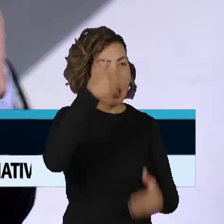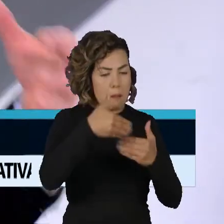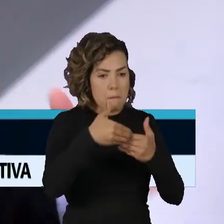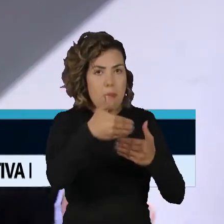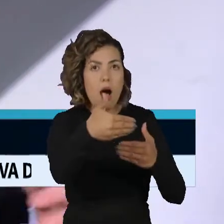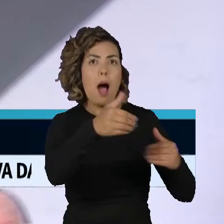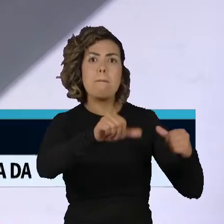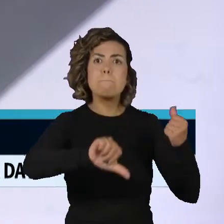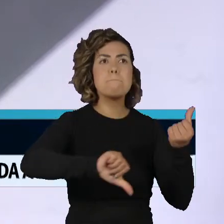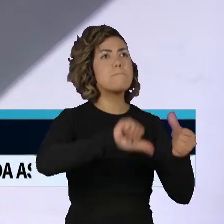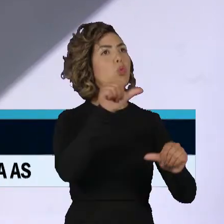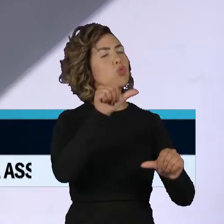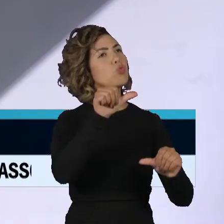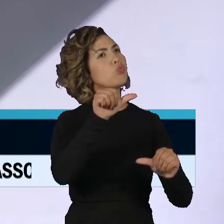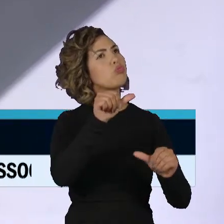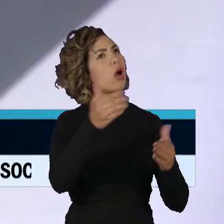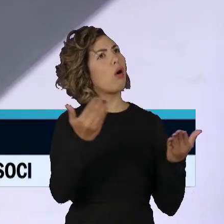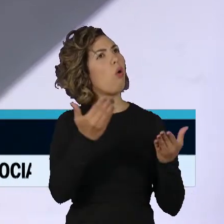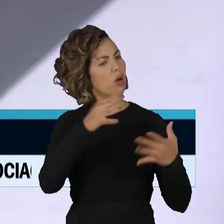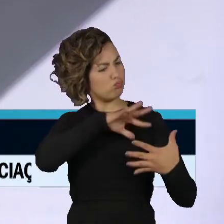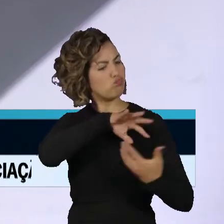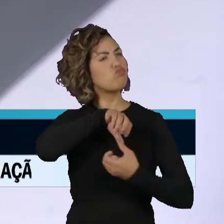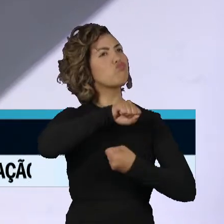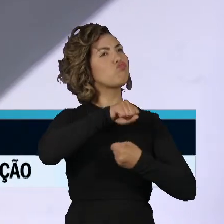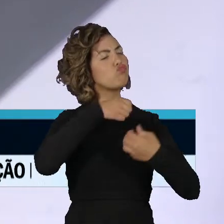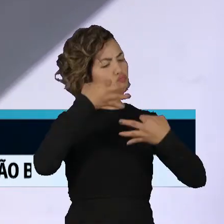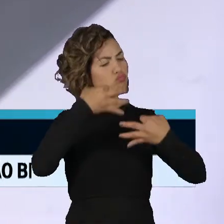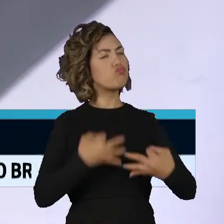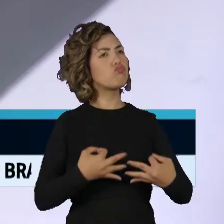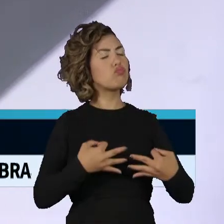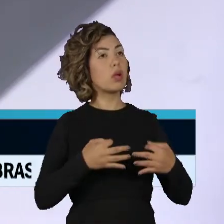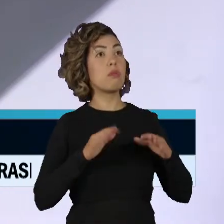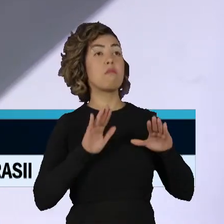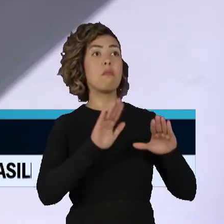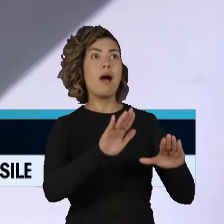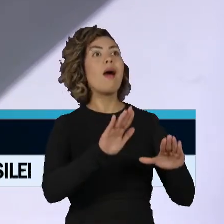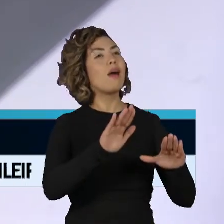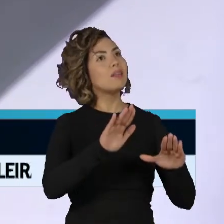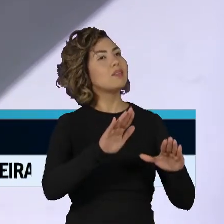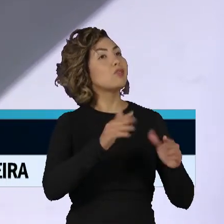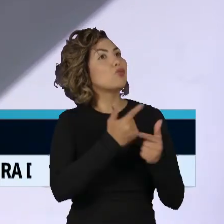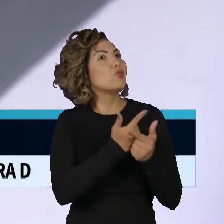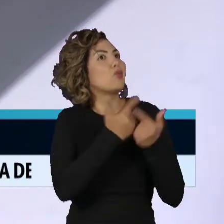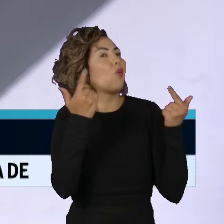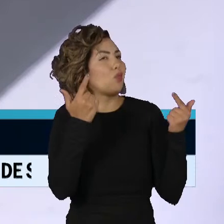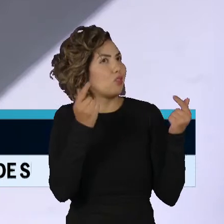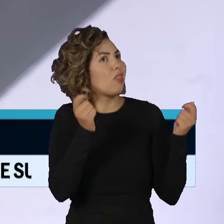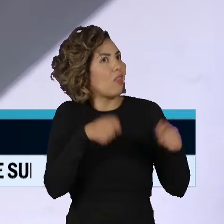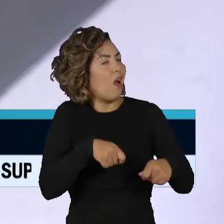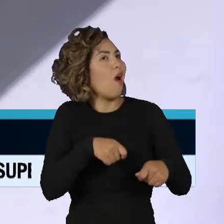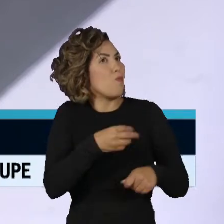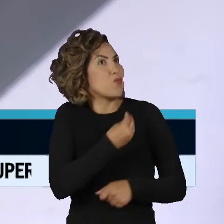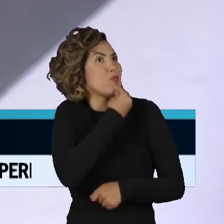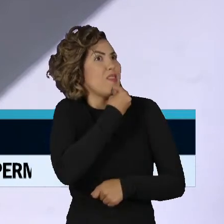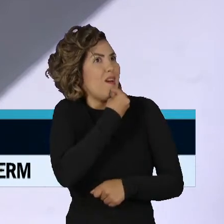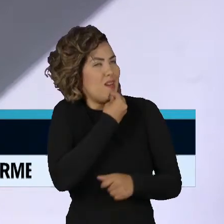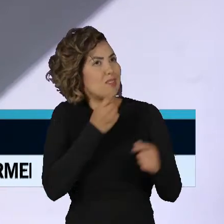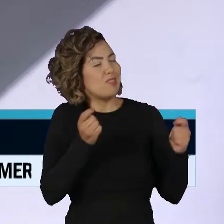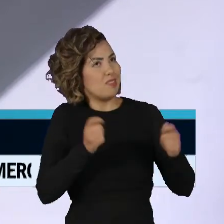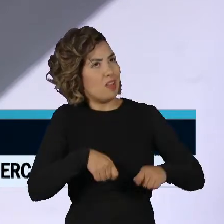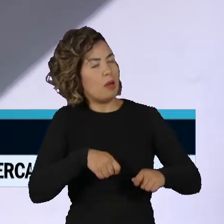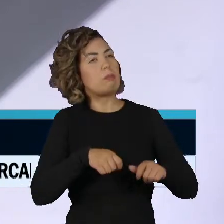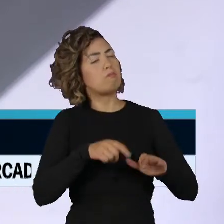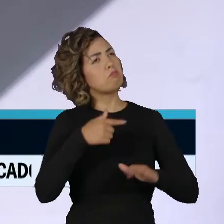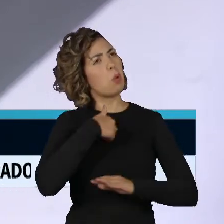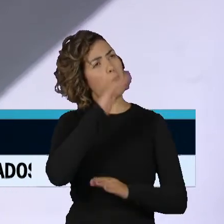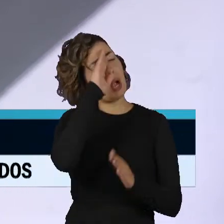querer liderar essa agenda ambiental, ele terá condições de tirar muitas vantagens em relação a isso. Acho que continuamos com uma posição,